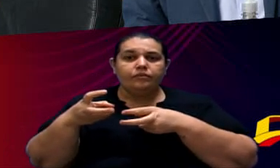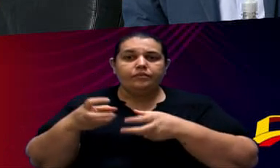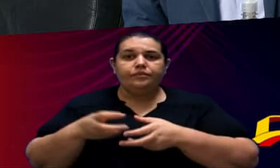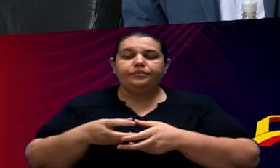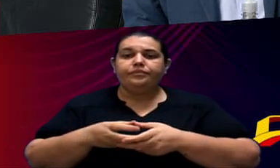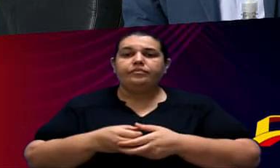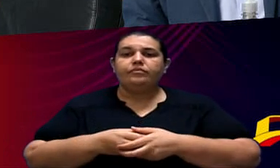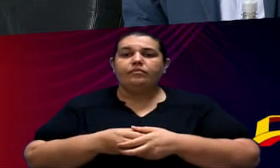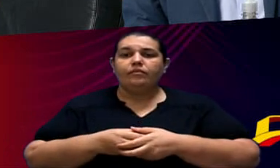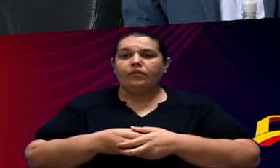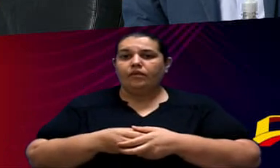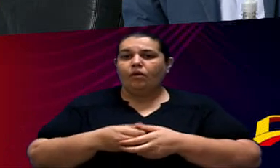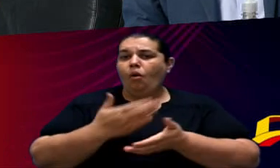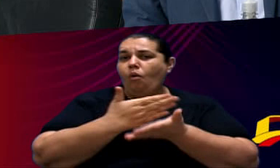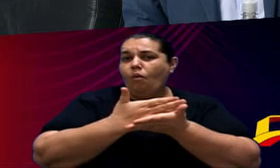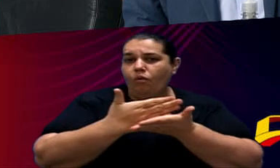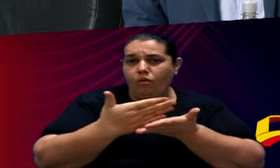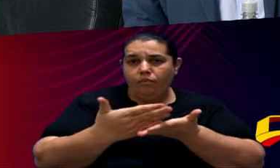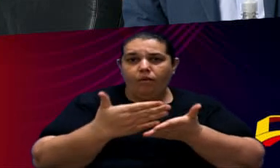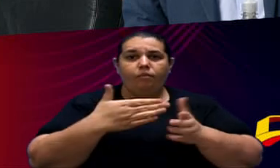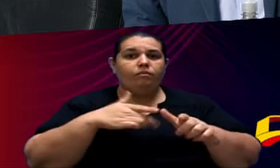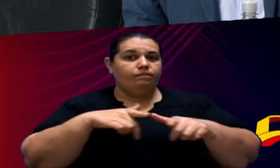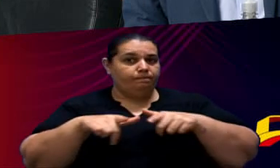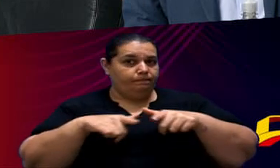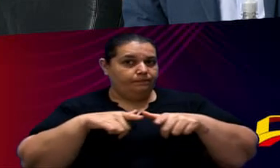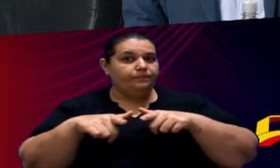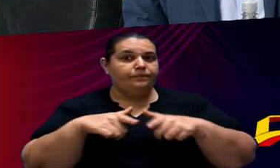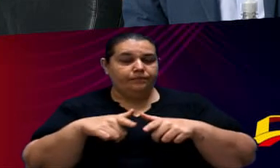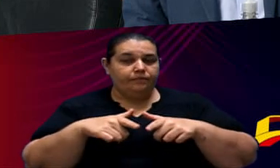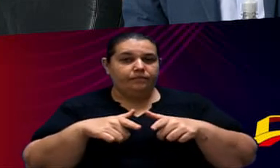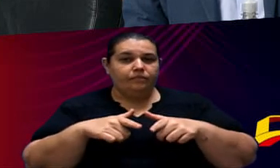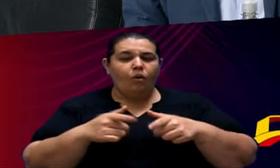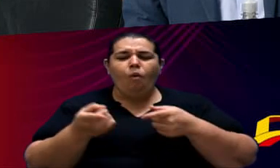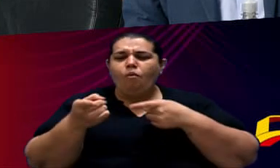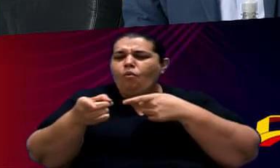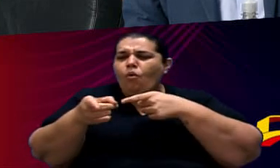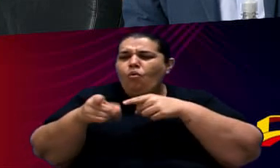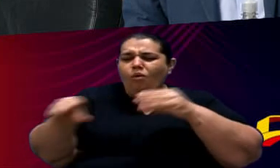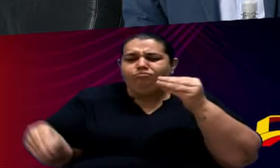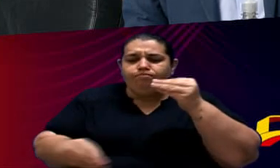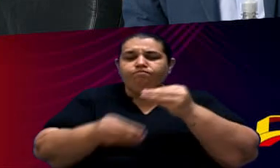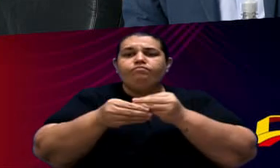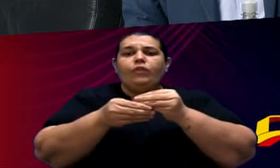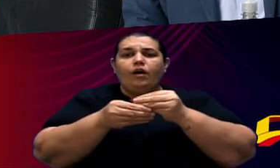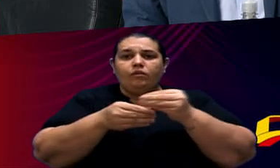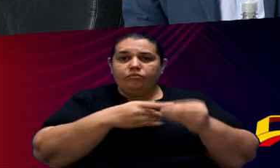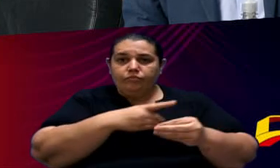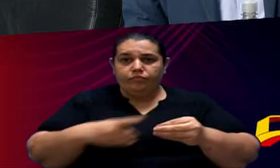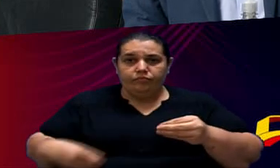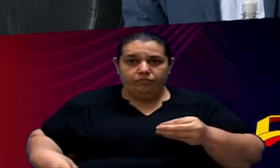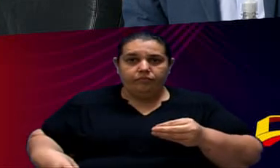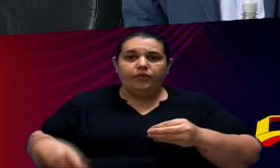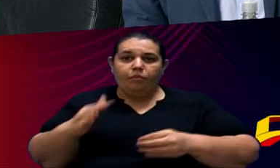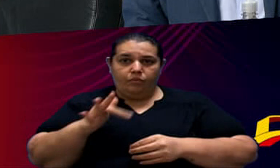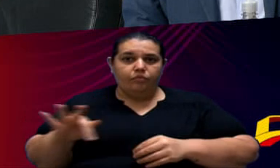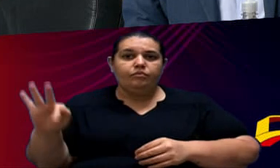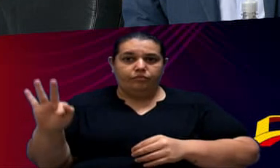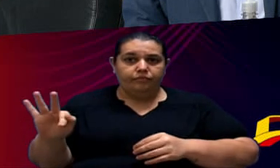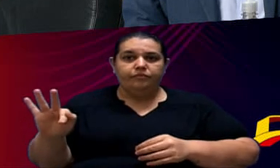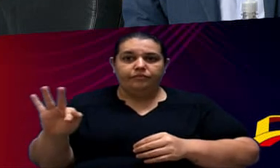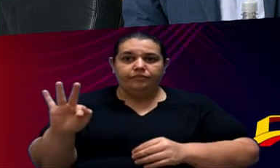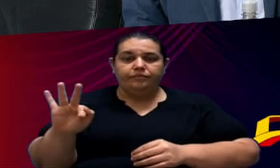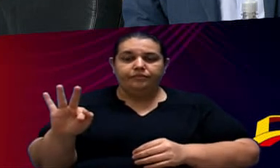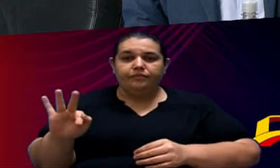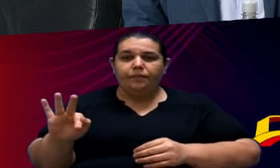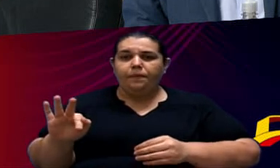Para Já Começarmos Um Trabalho Contra Essa Emenda Do Deputado Kim Kataguiri